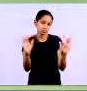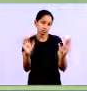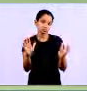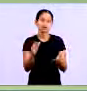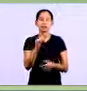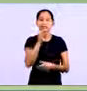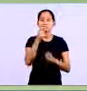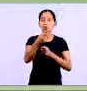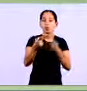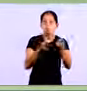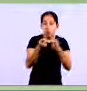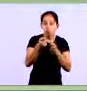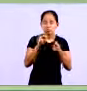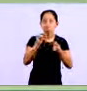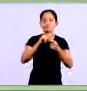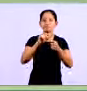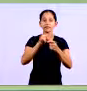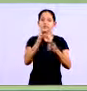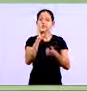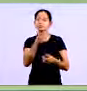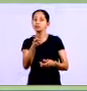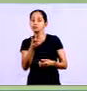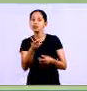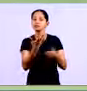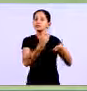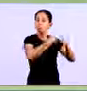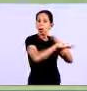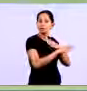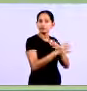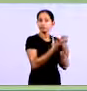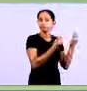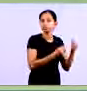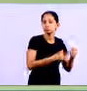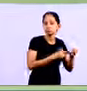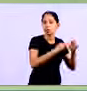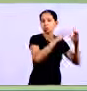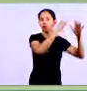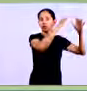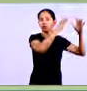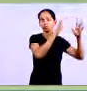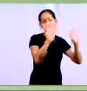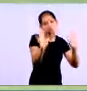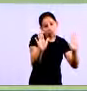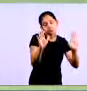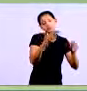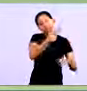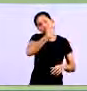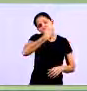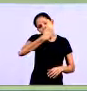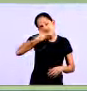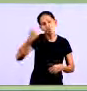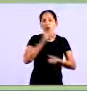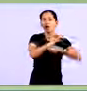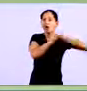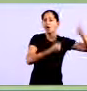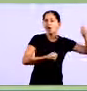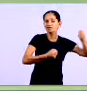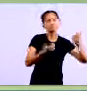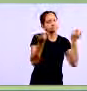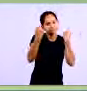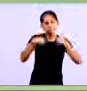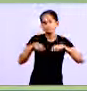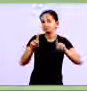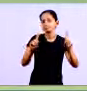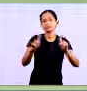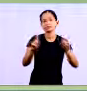Esse controle Ele vai evitar Que você tenha Custos desnecessários Ou seja Vai evitar que você Você tenha estoque Muito grande Ou estoque